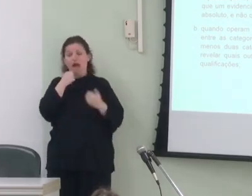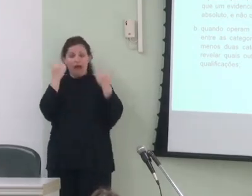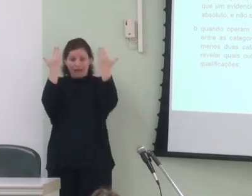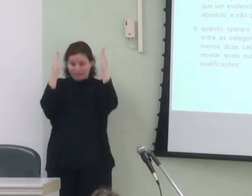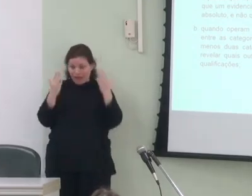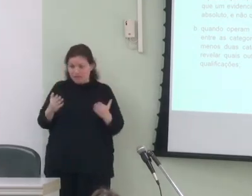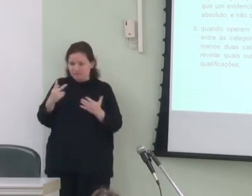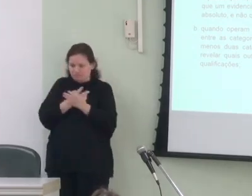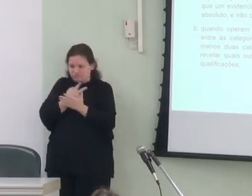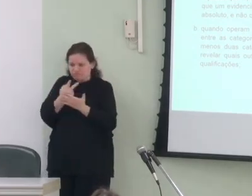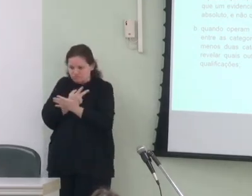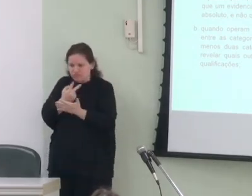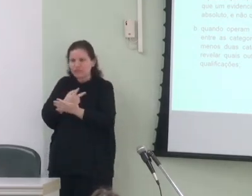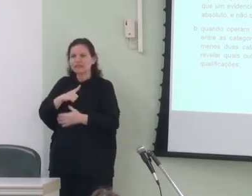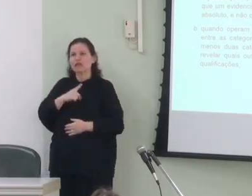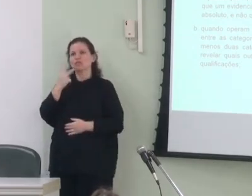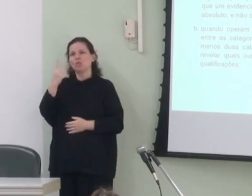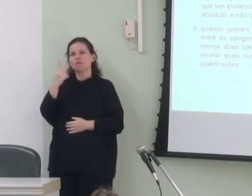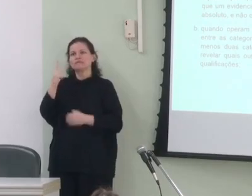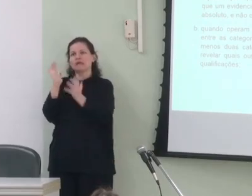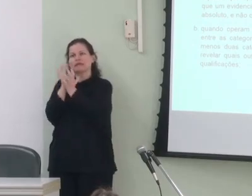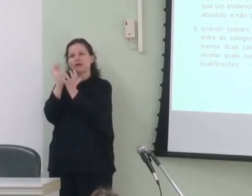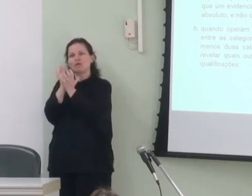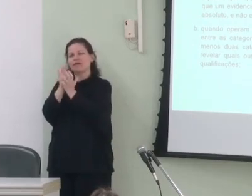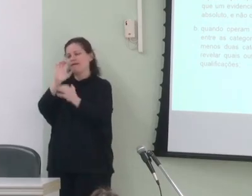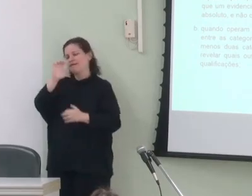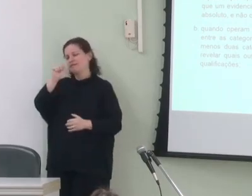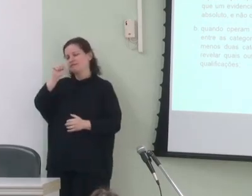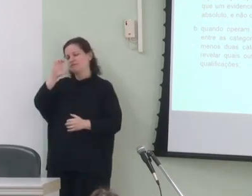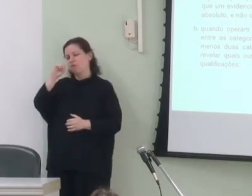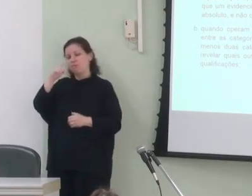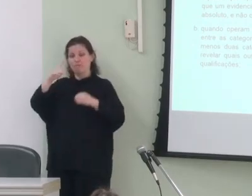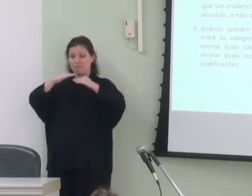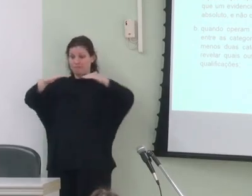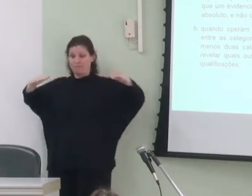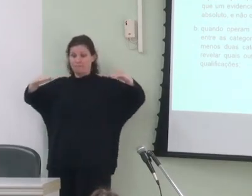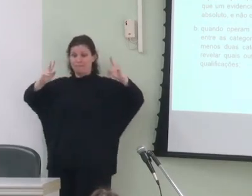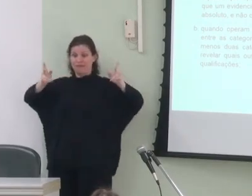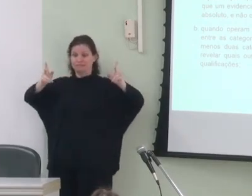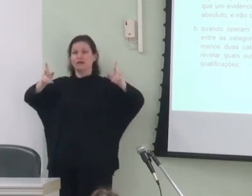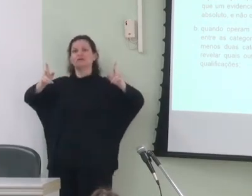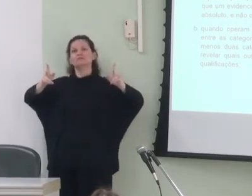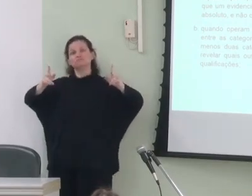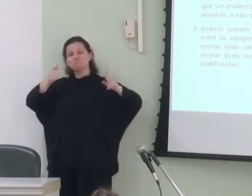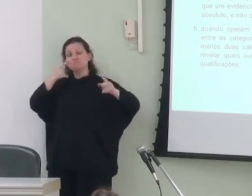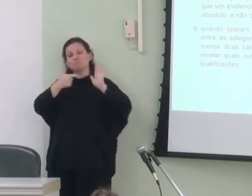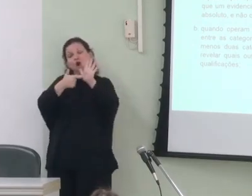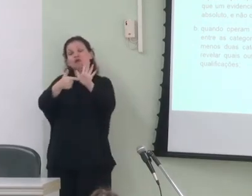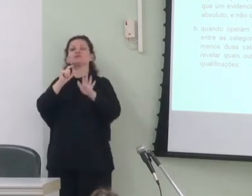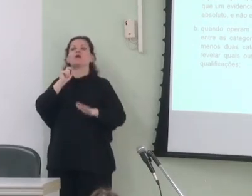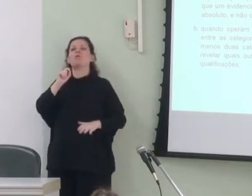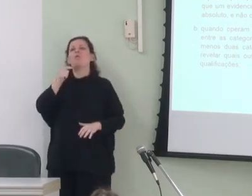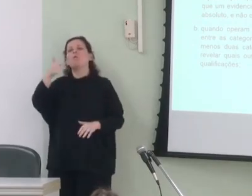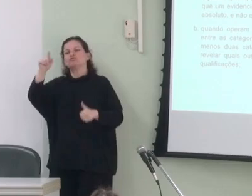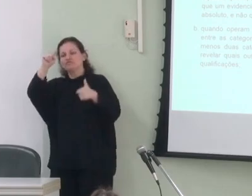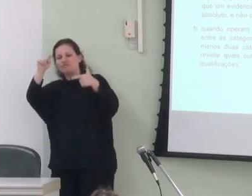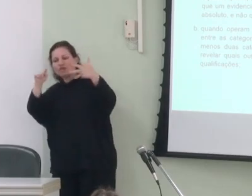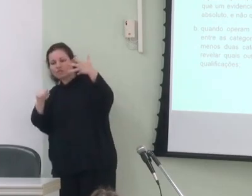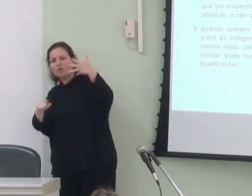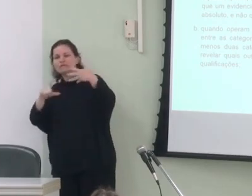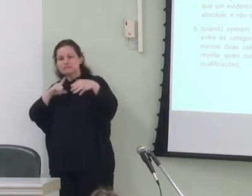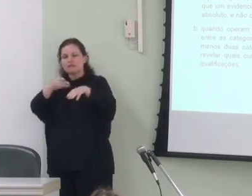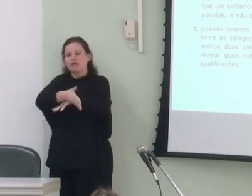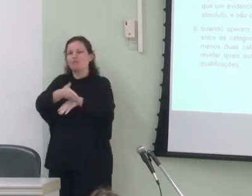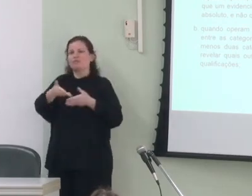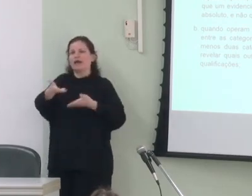de ocorrências em que há pelo menos duas categorias com escopo sobre a mesma camada deverá revelar quais outros fatores entram em jogo